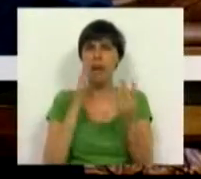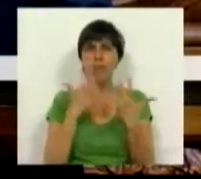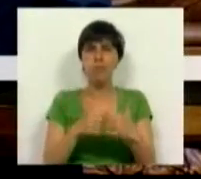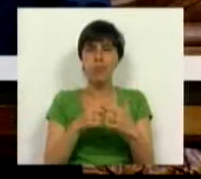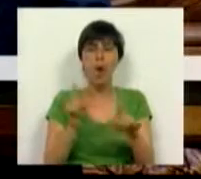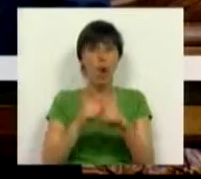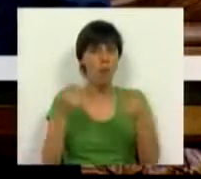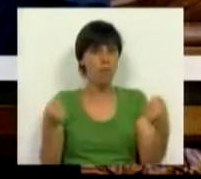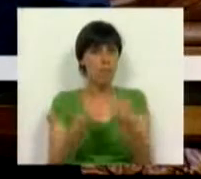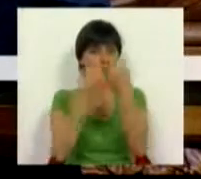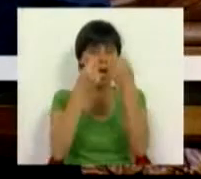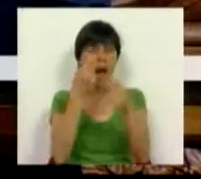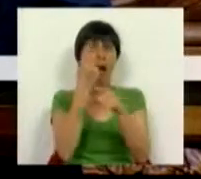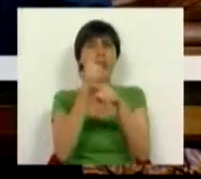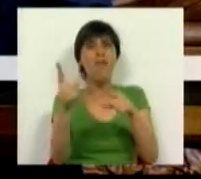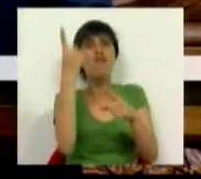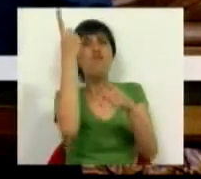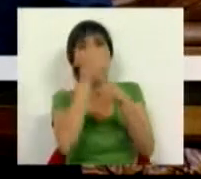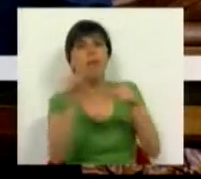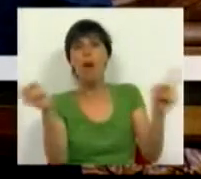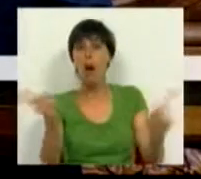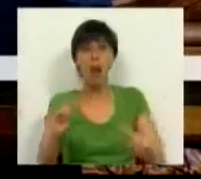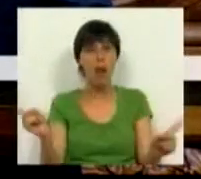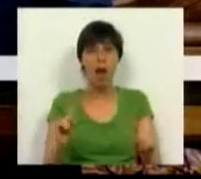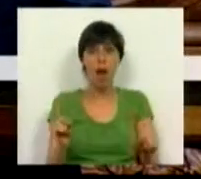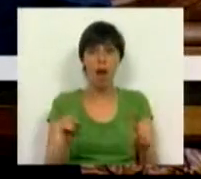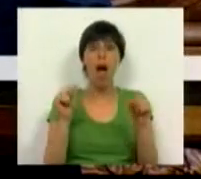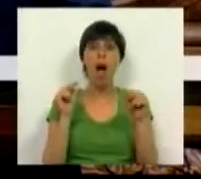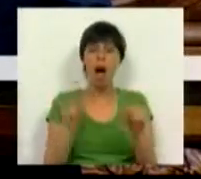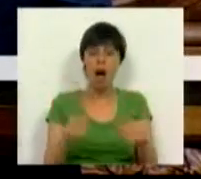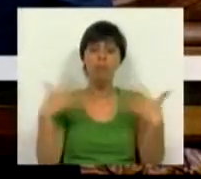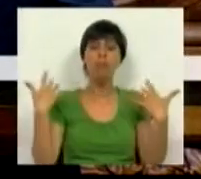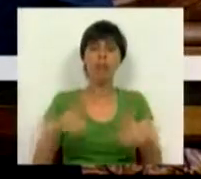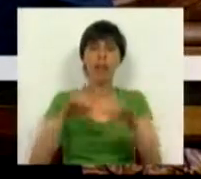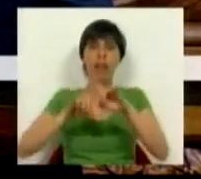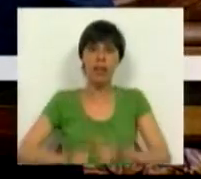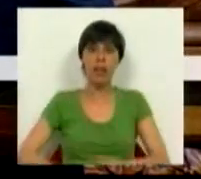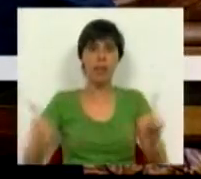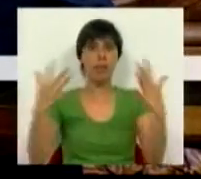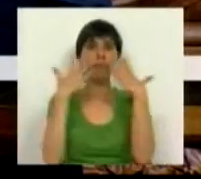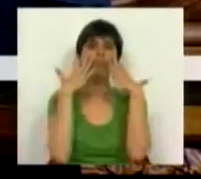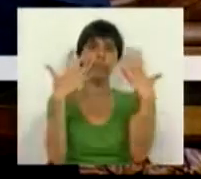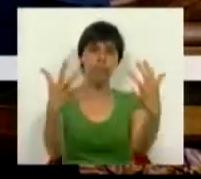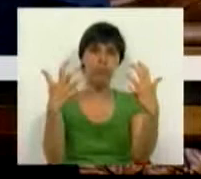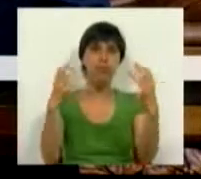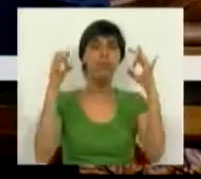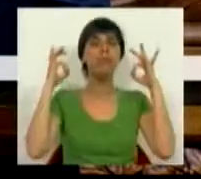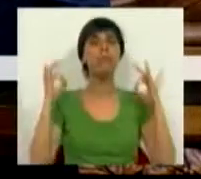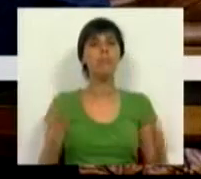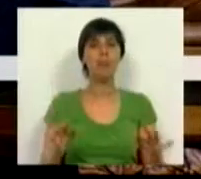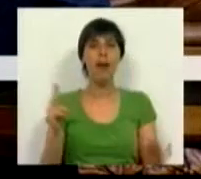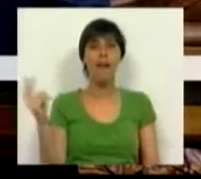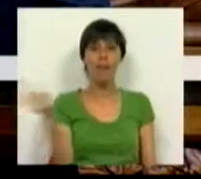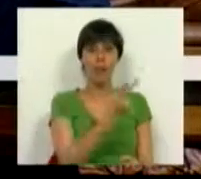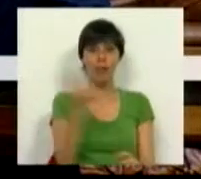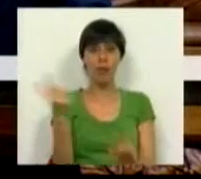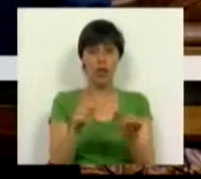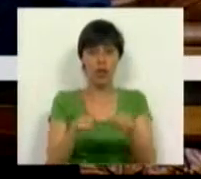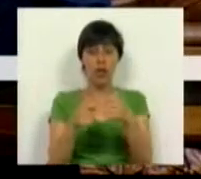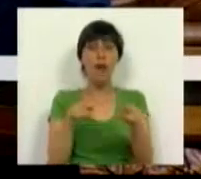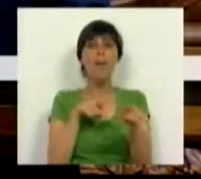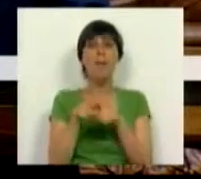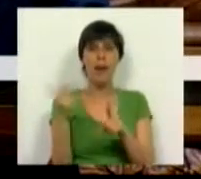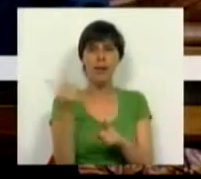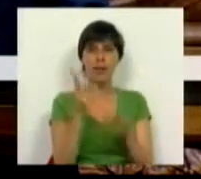não por divergências pontuais, mas pelas insanáveis diferenças e também porque os dois partidos